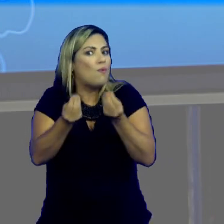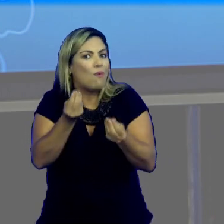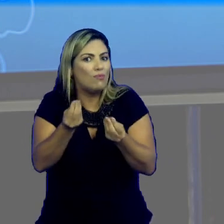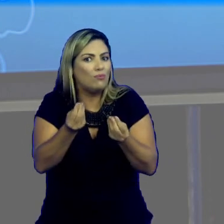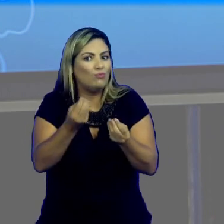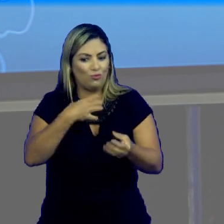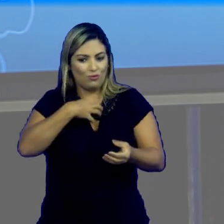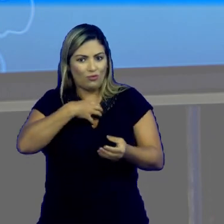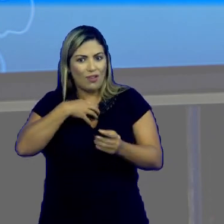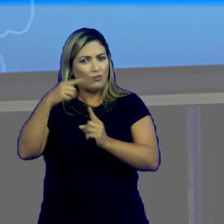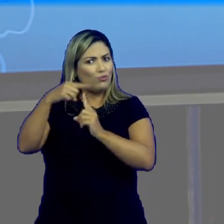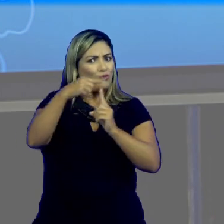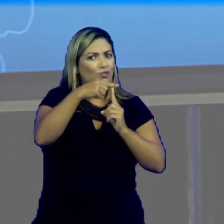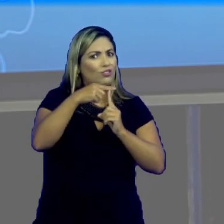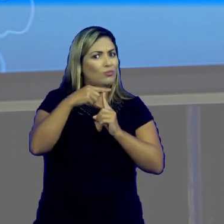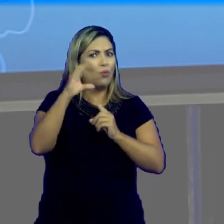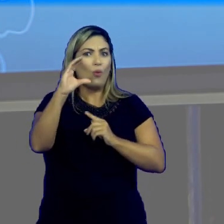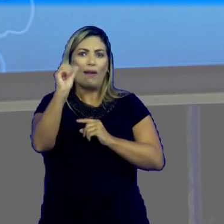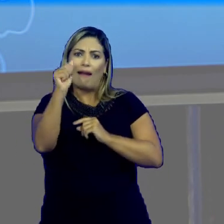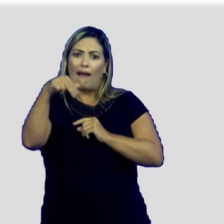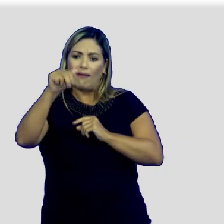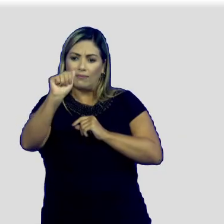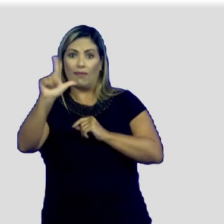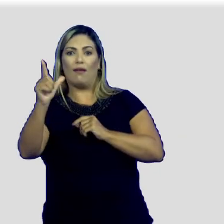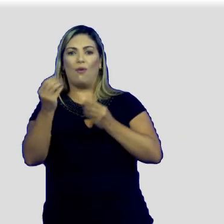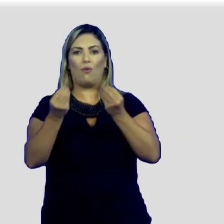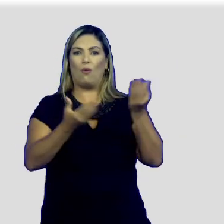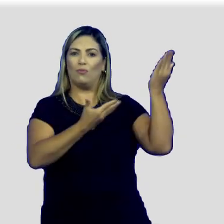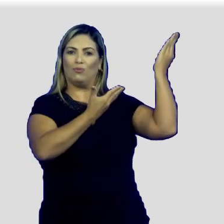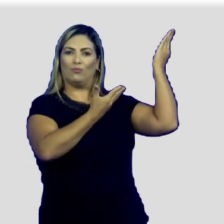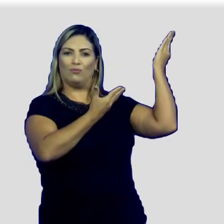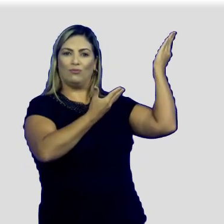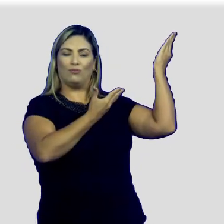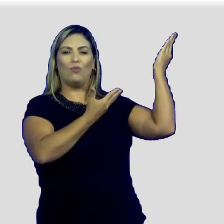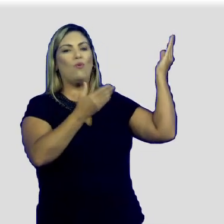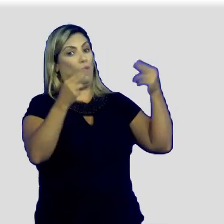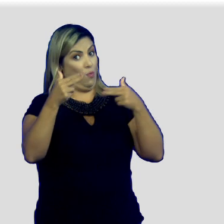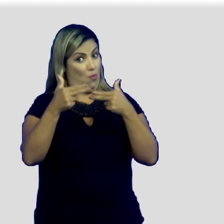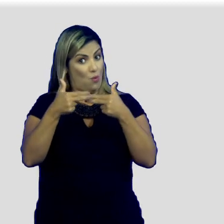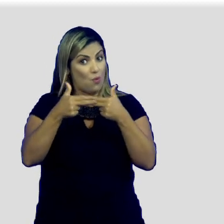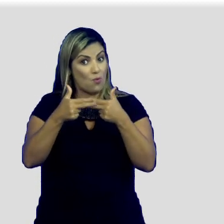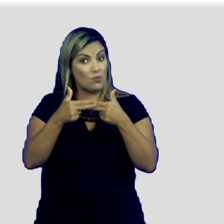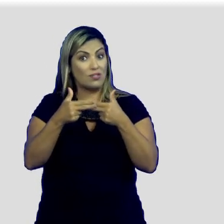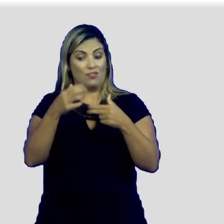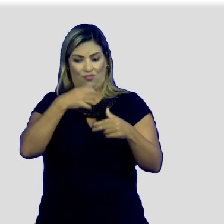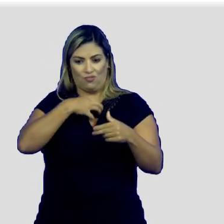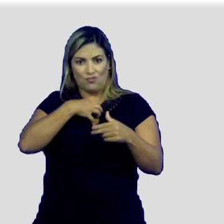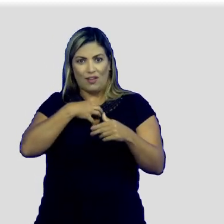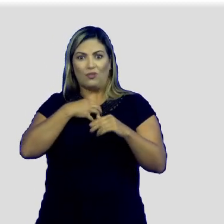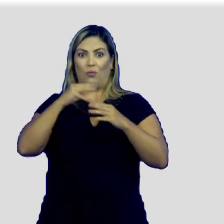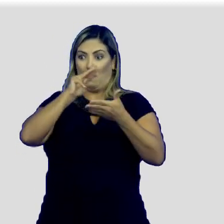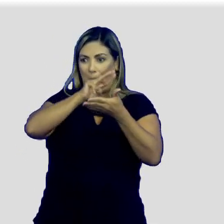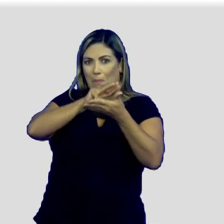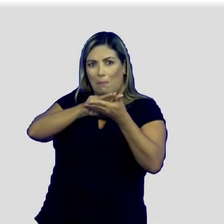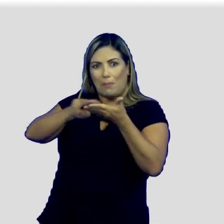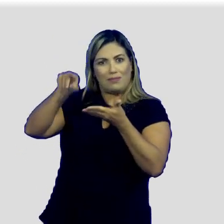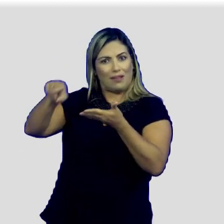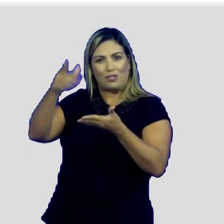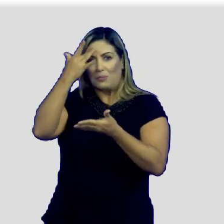comunicação. E o que é isso, canal? É o meio que se utiliza para que a mensagem